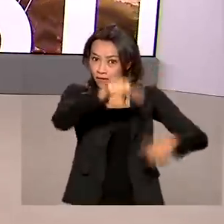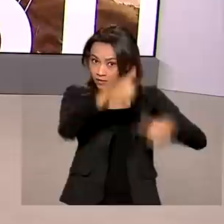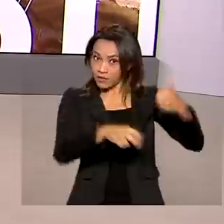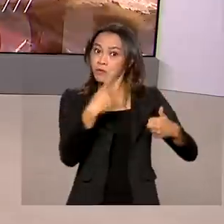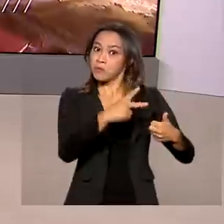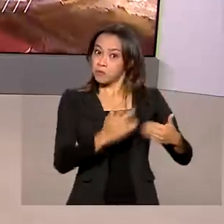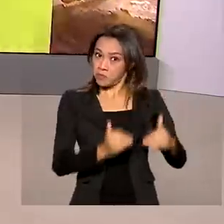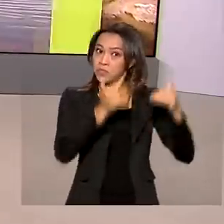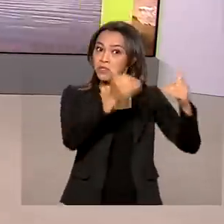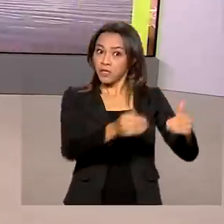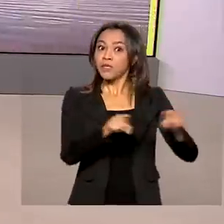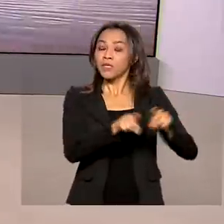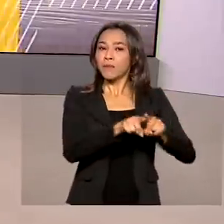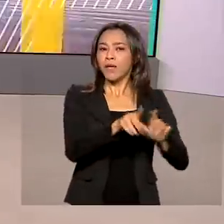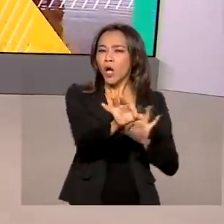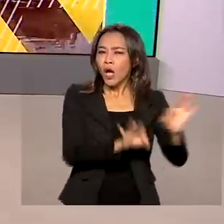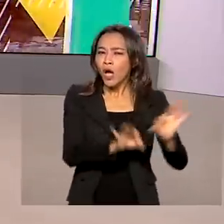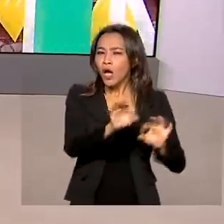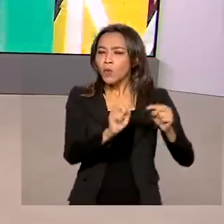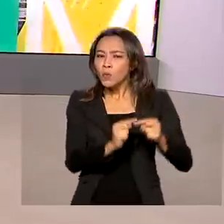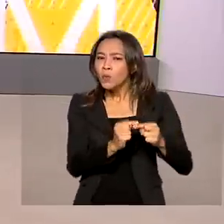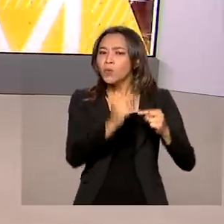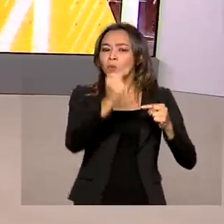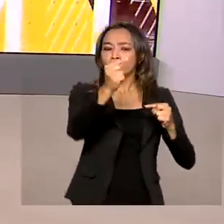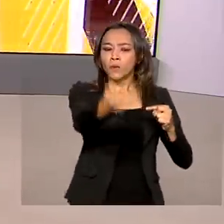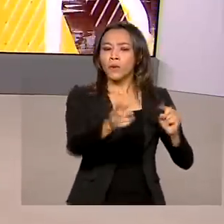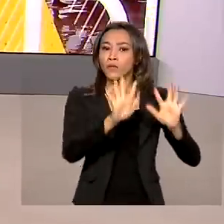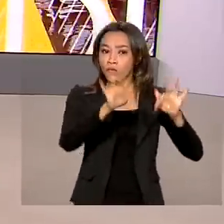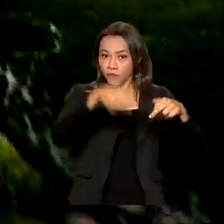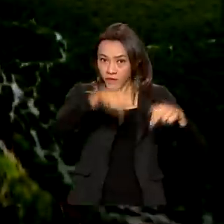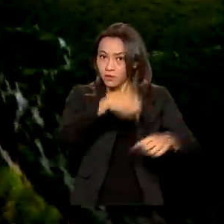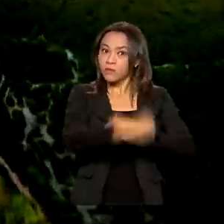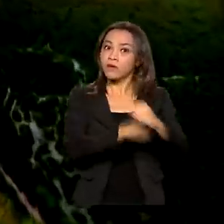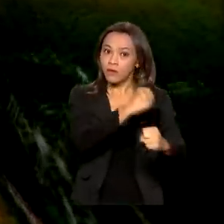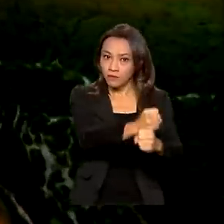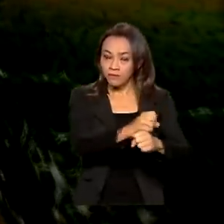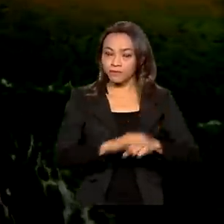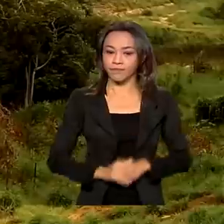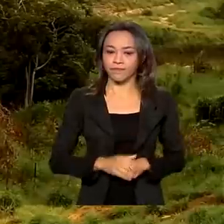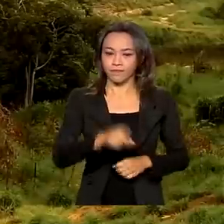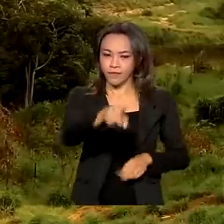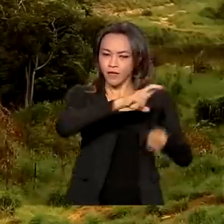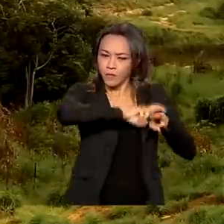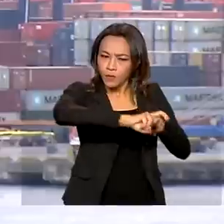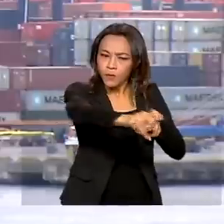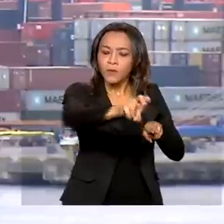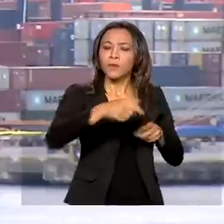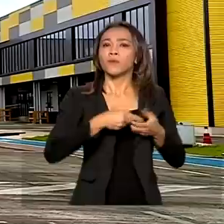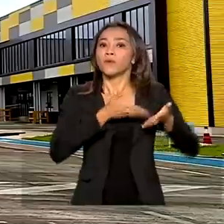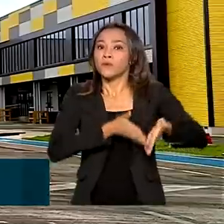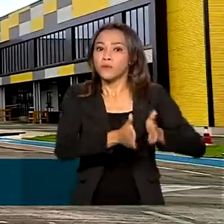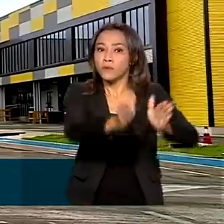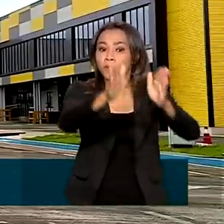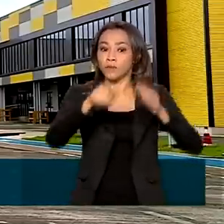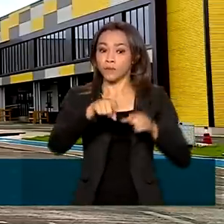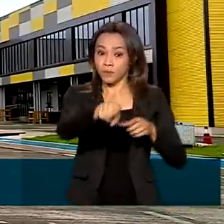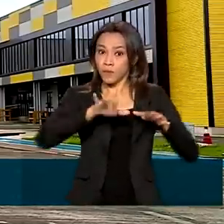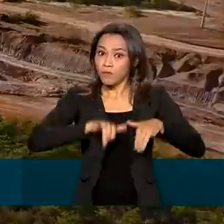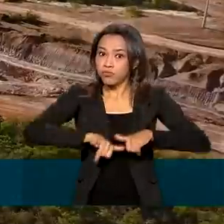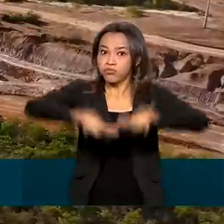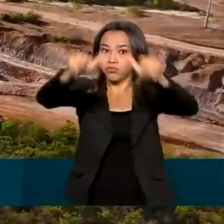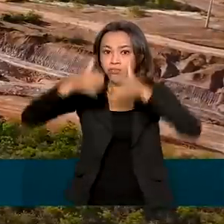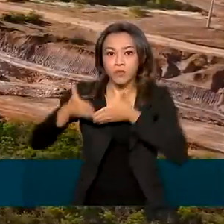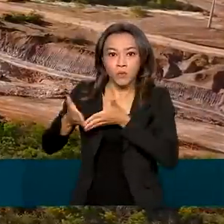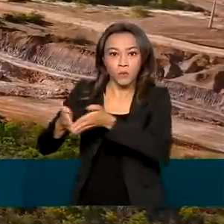apresentou as projeções para o setor até o fim deste ano. Rodovias, ferrovias, portos e aeroportos.